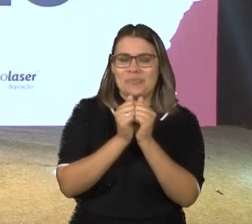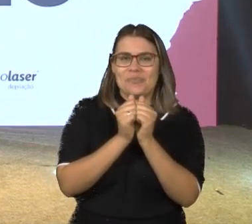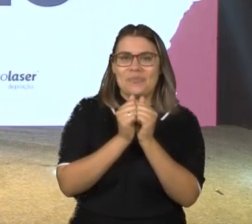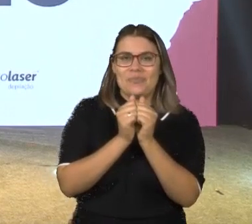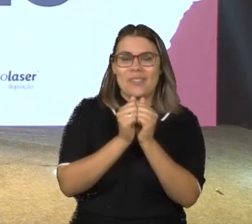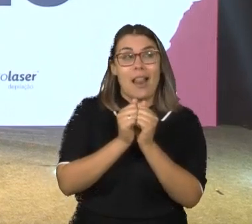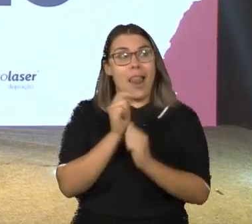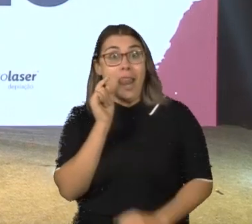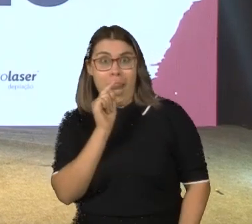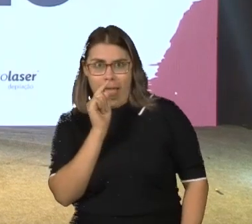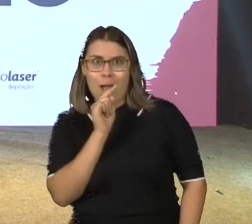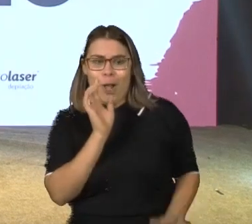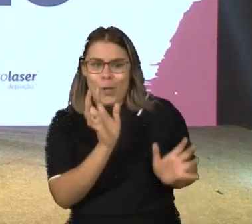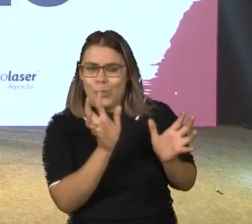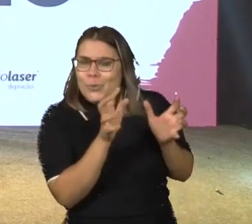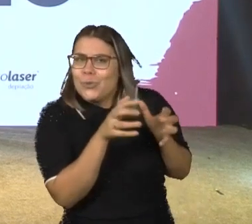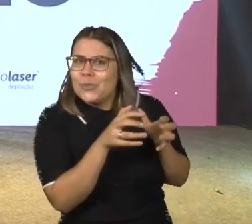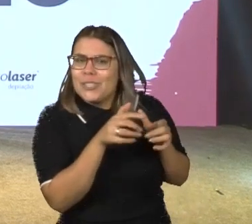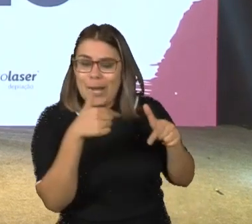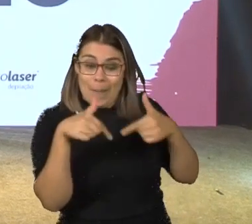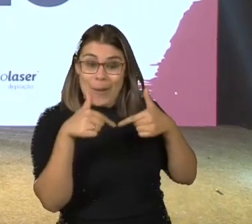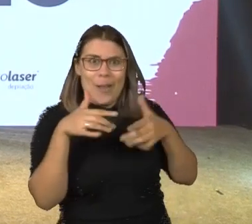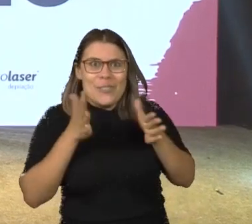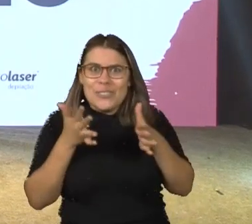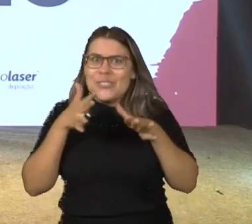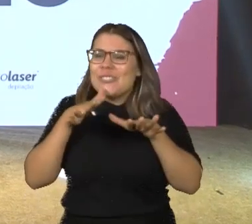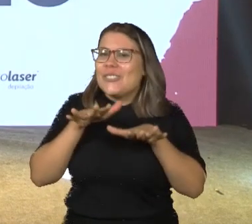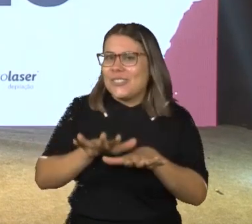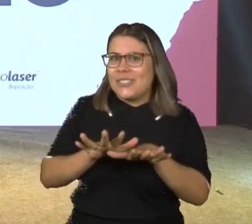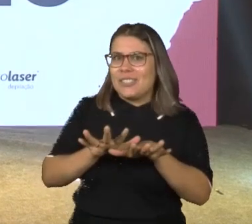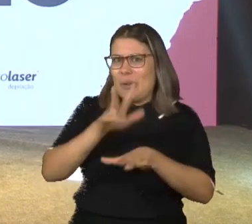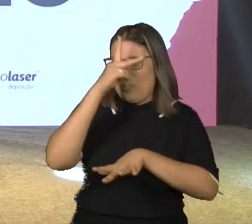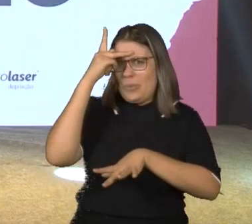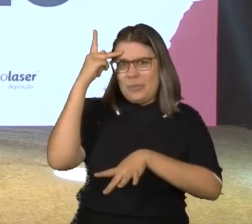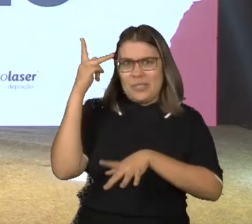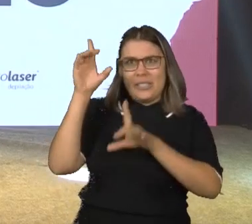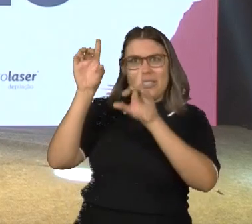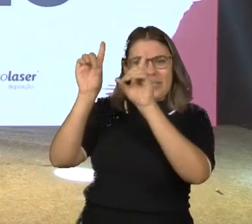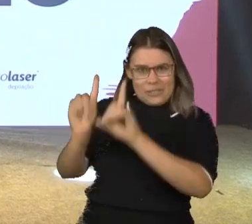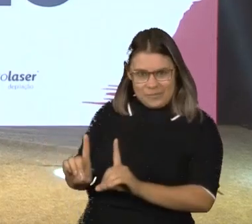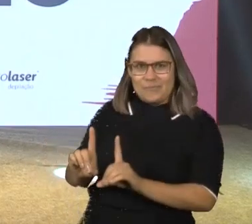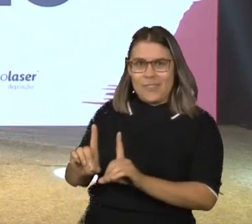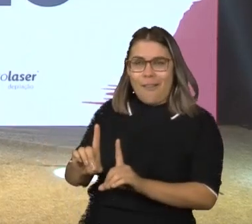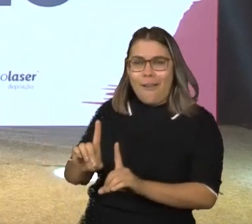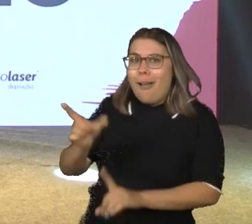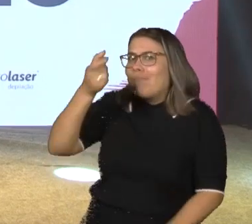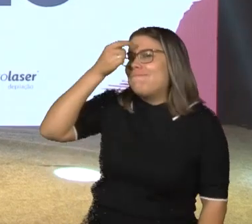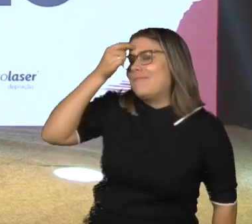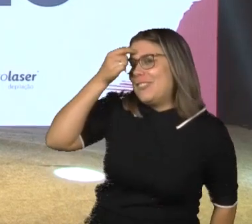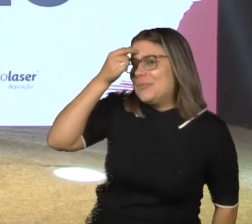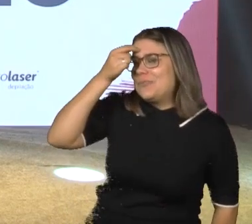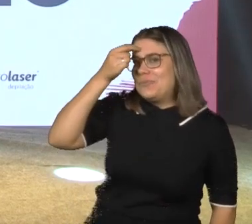Lá, trabalhamos para a inclusão de pessoas com deficiência intelectual.